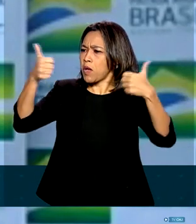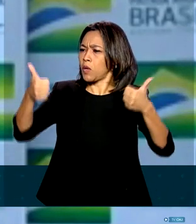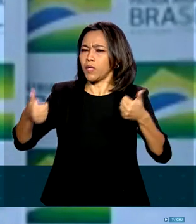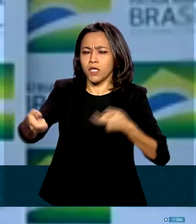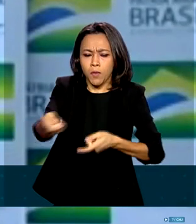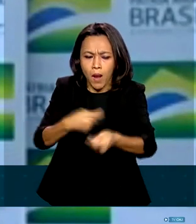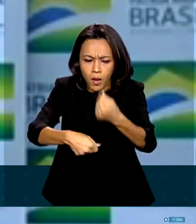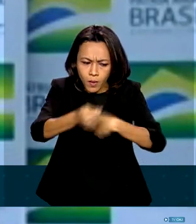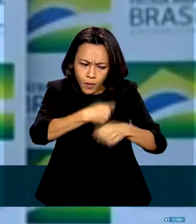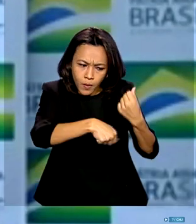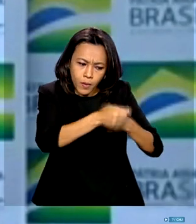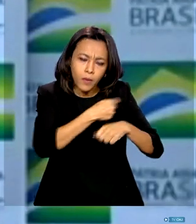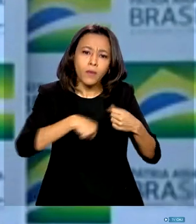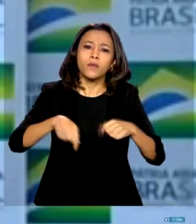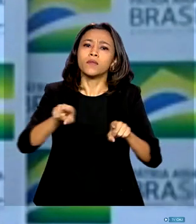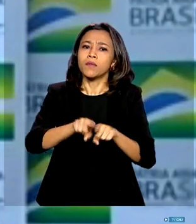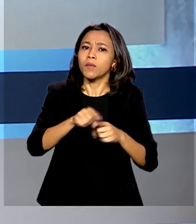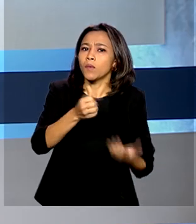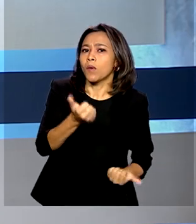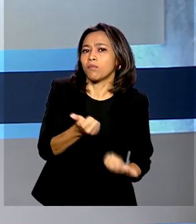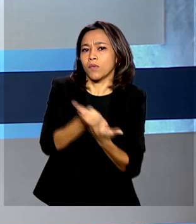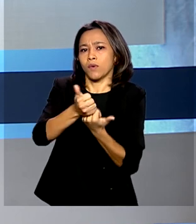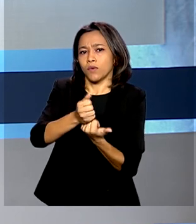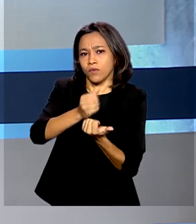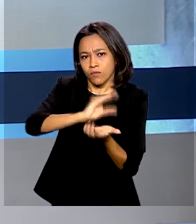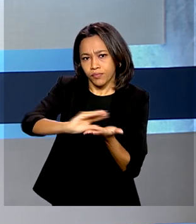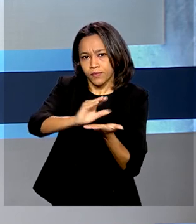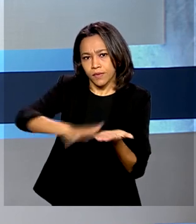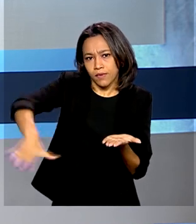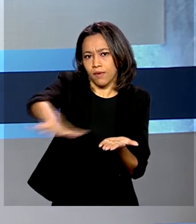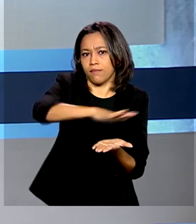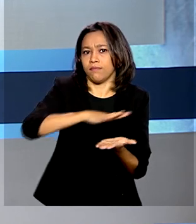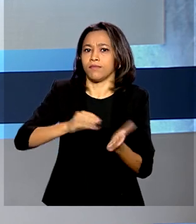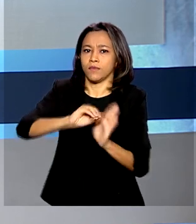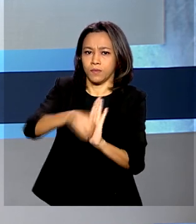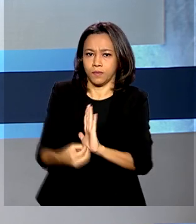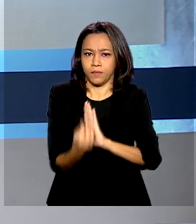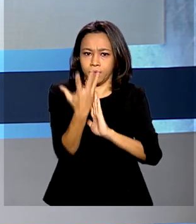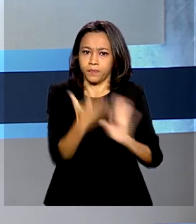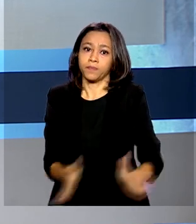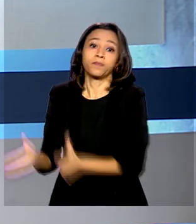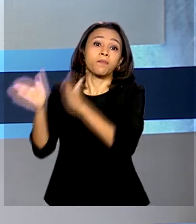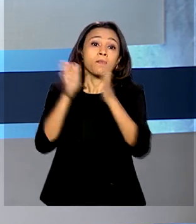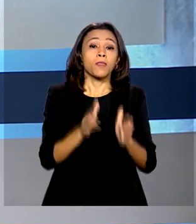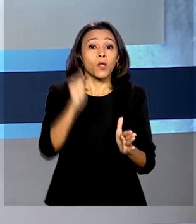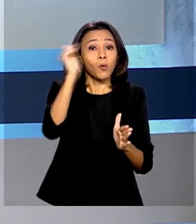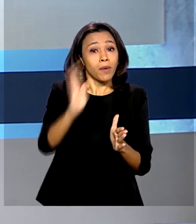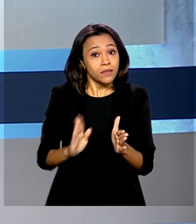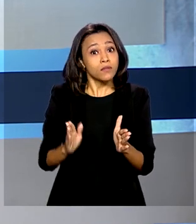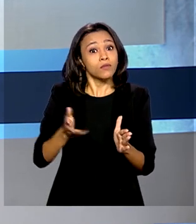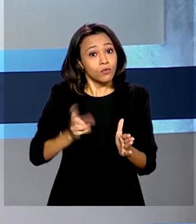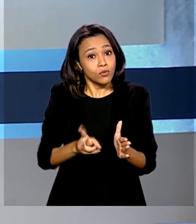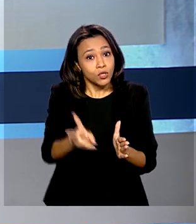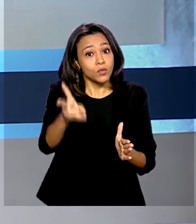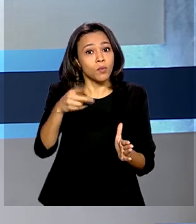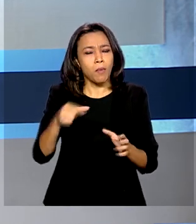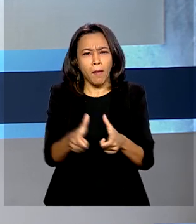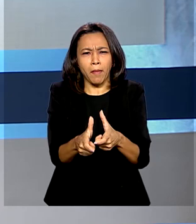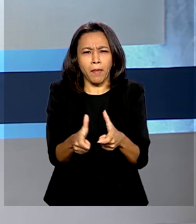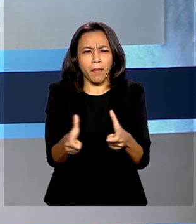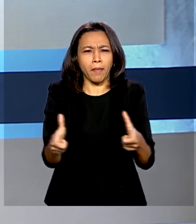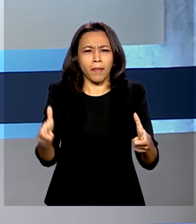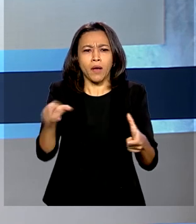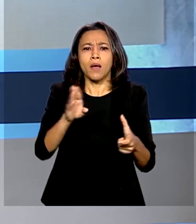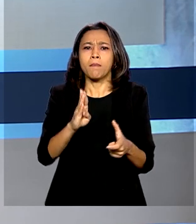negócios e ao investimento sustentável. O Brasil caminha para aumentar a produção do biodiesel, uma fonte de